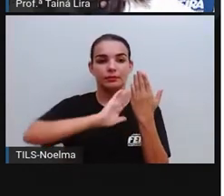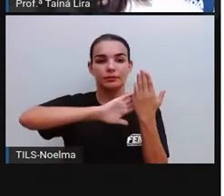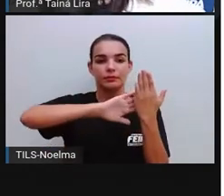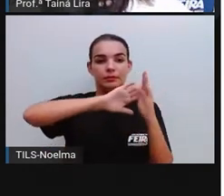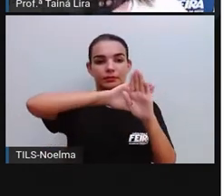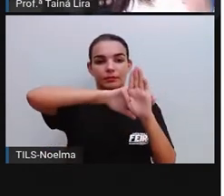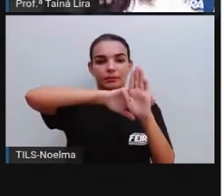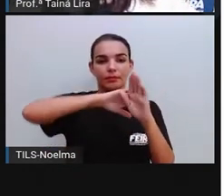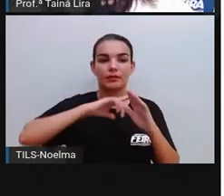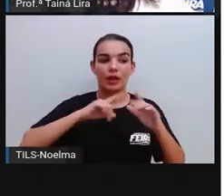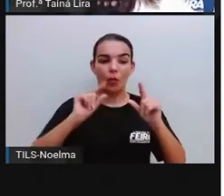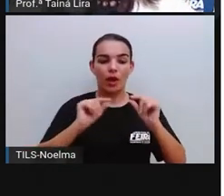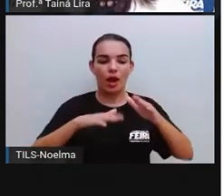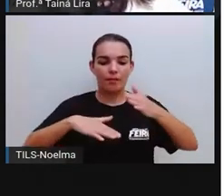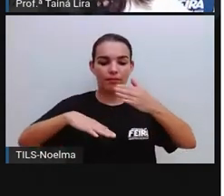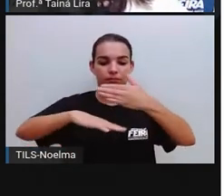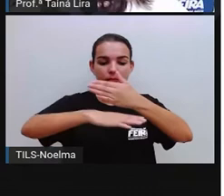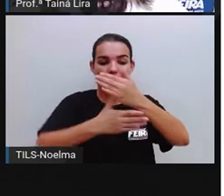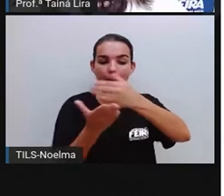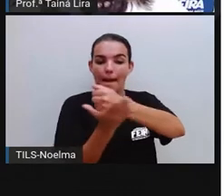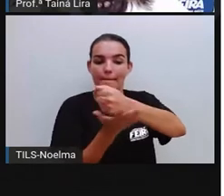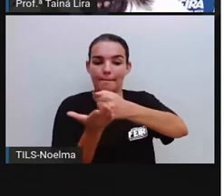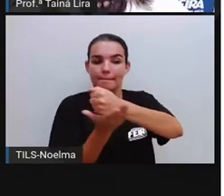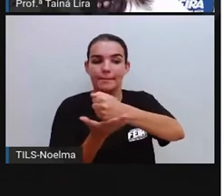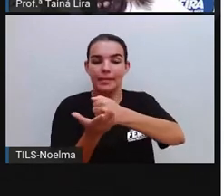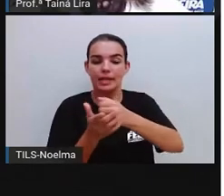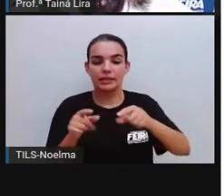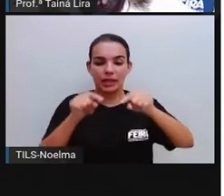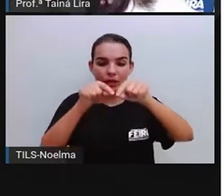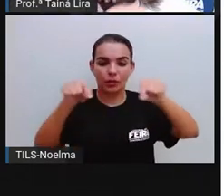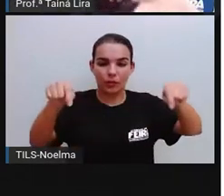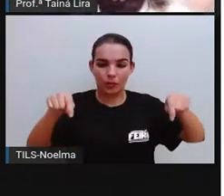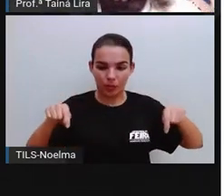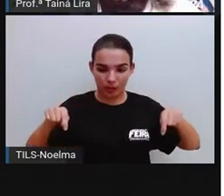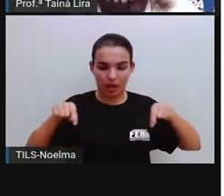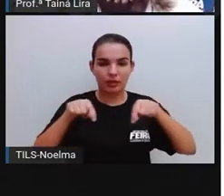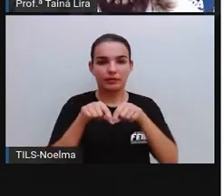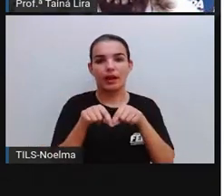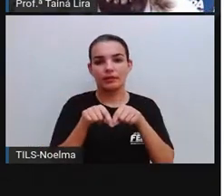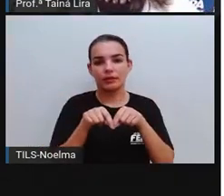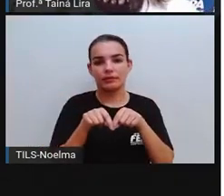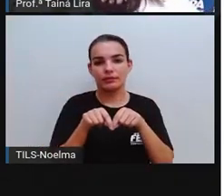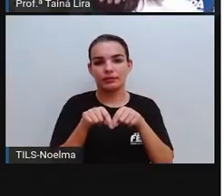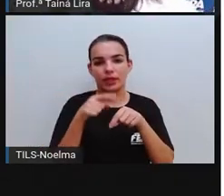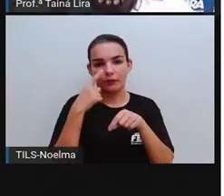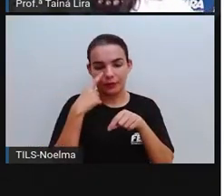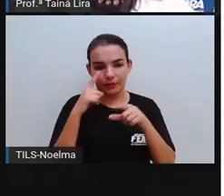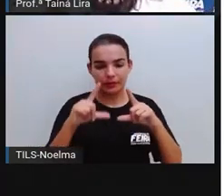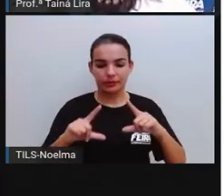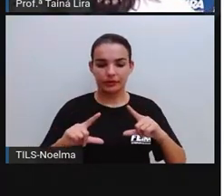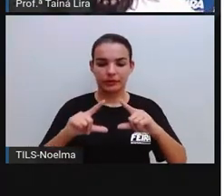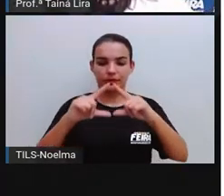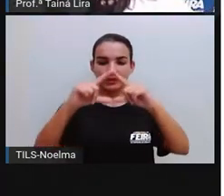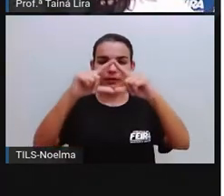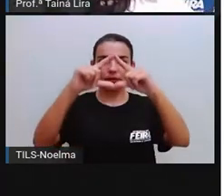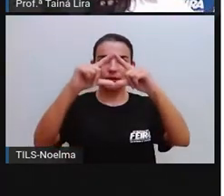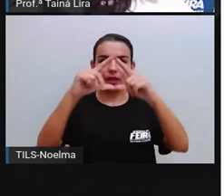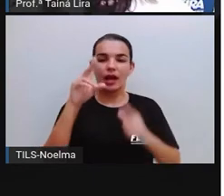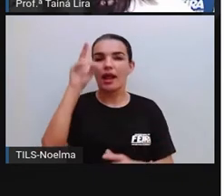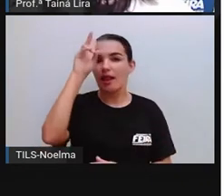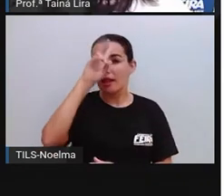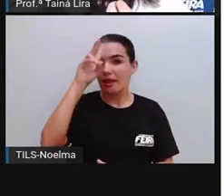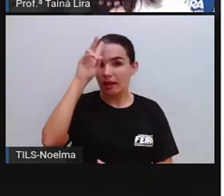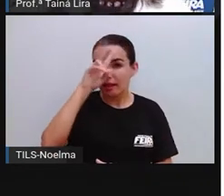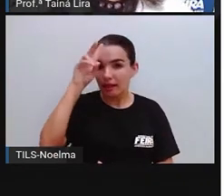baixo é quadrada. E essas aqui são triangulares. Então, como elas lembram